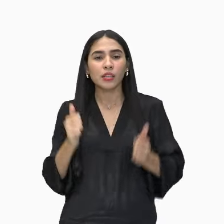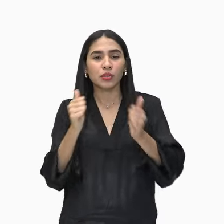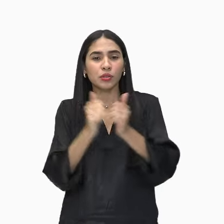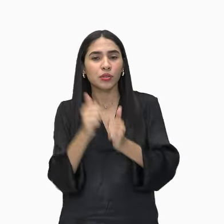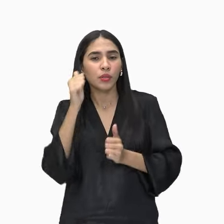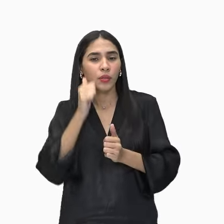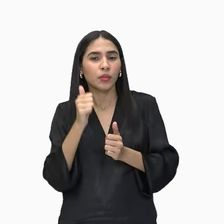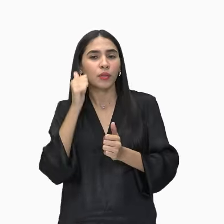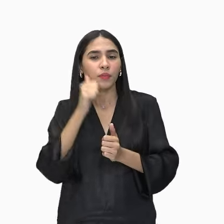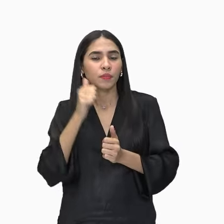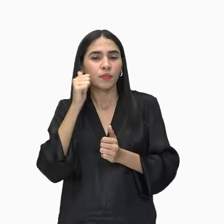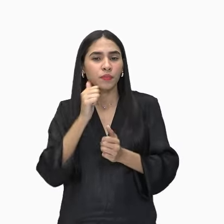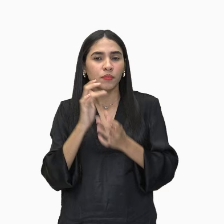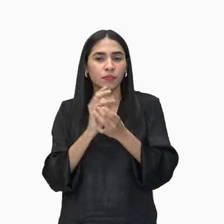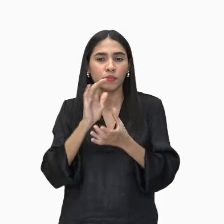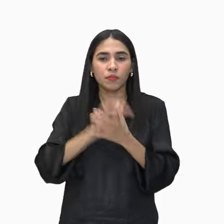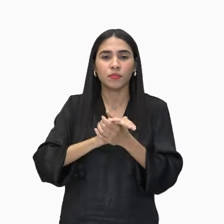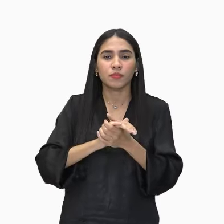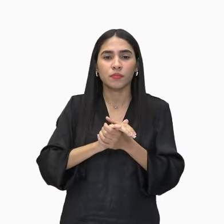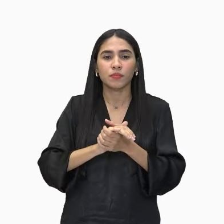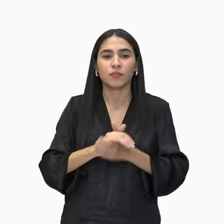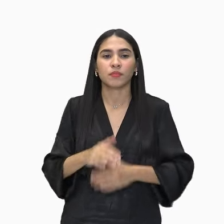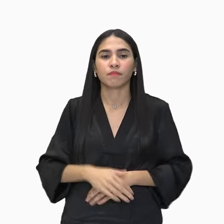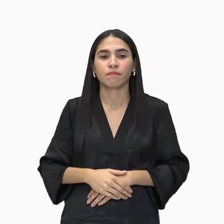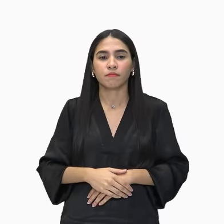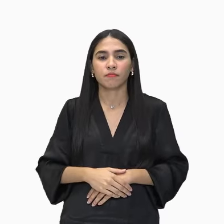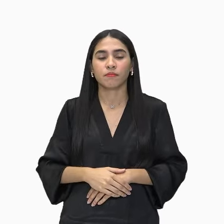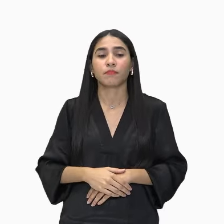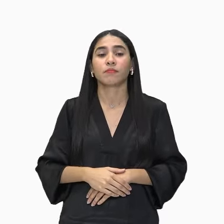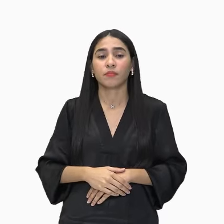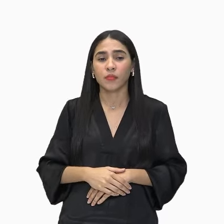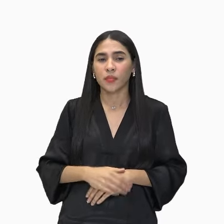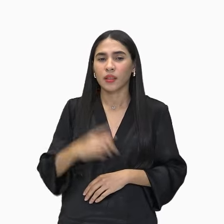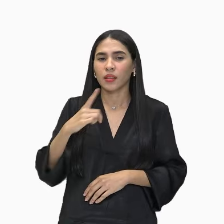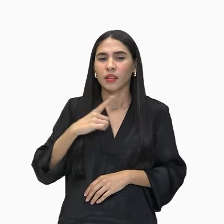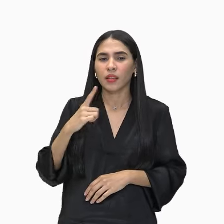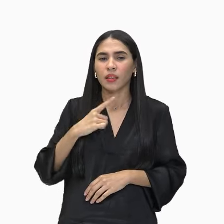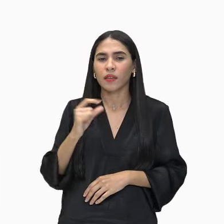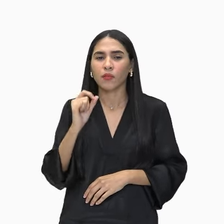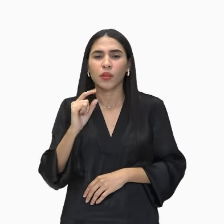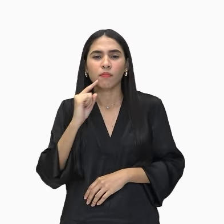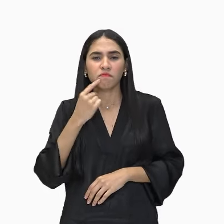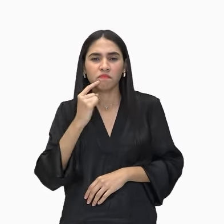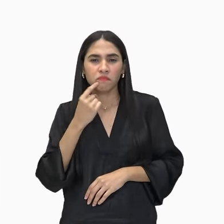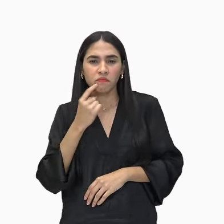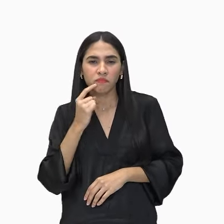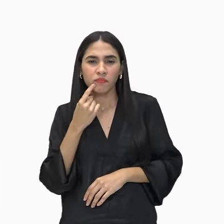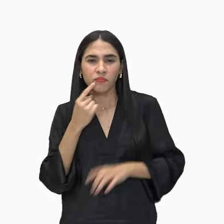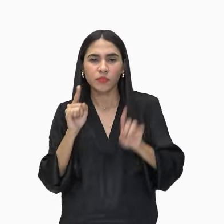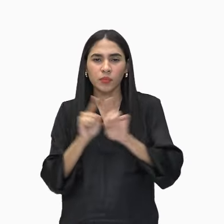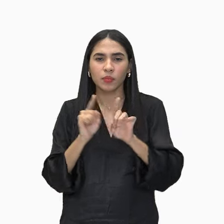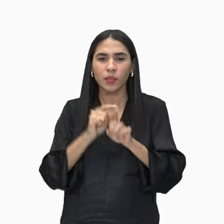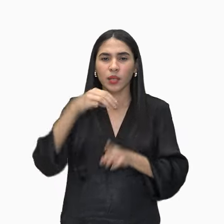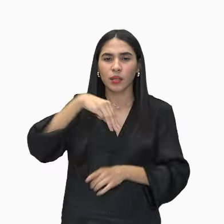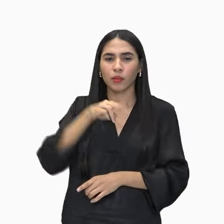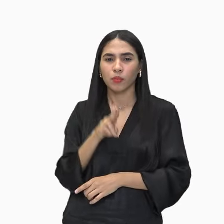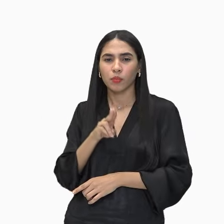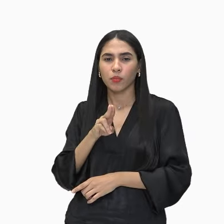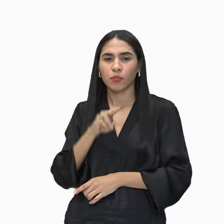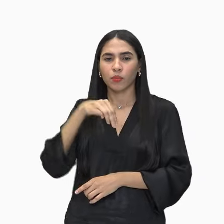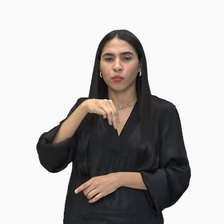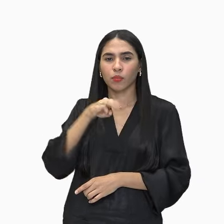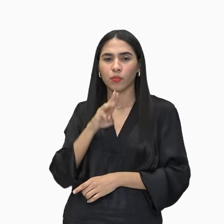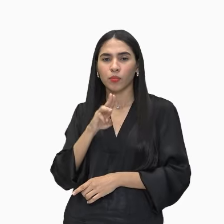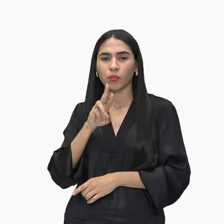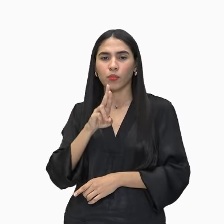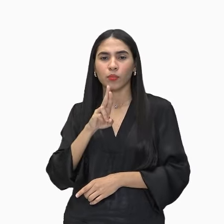A companheira para sempre inesquecível, furou o beiço inferior e fez da murakitã um